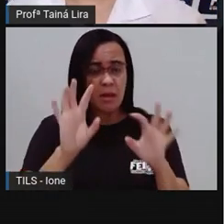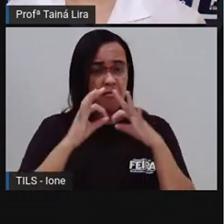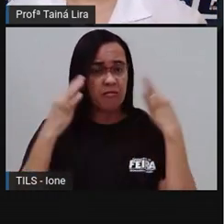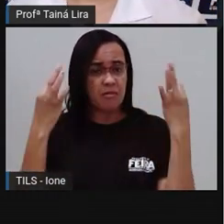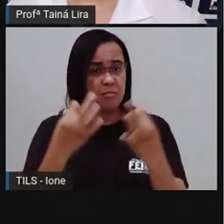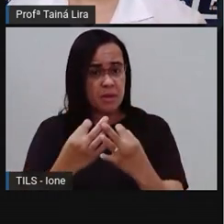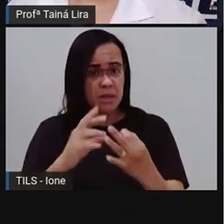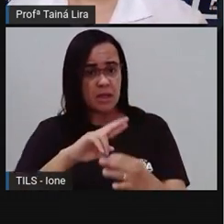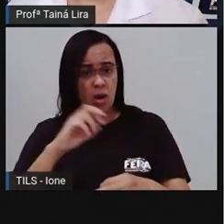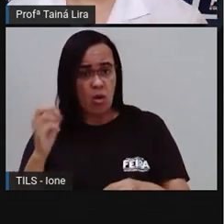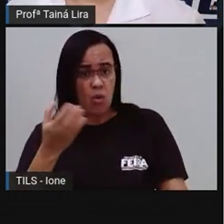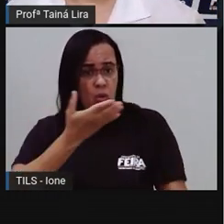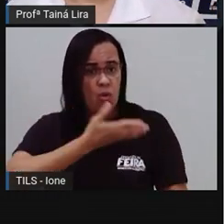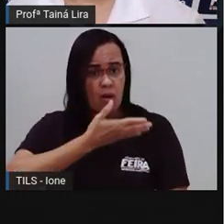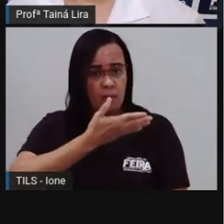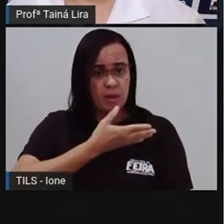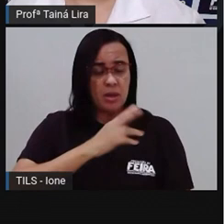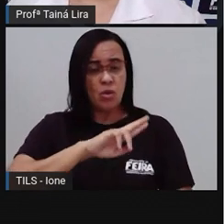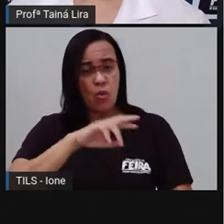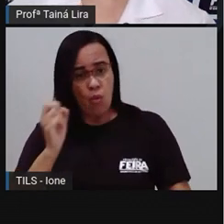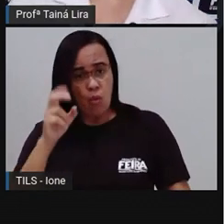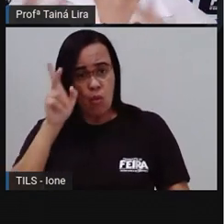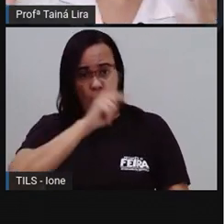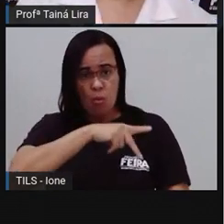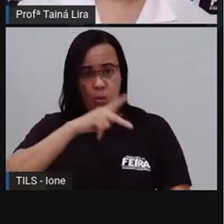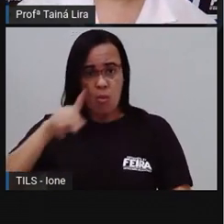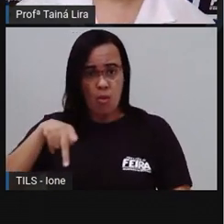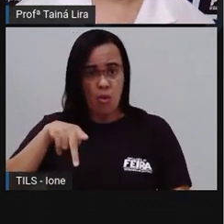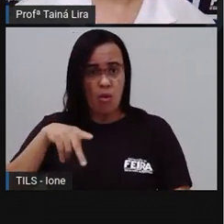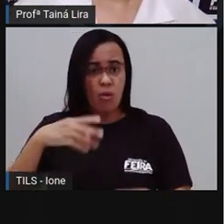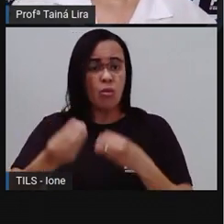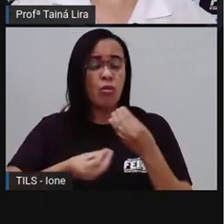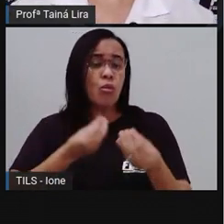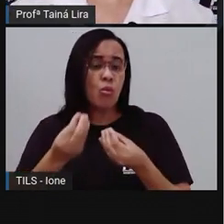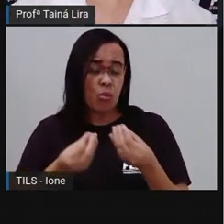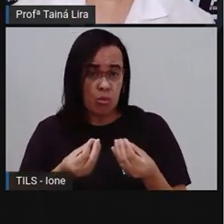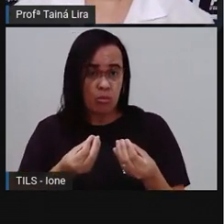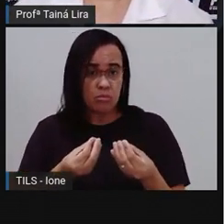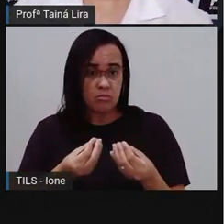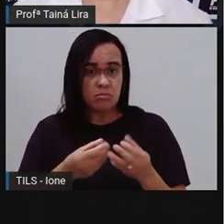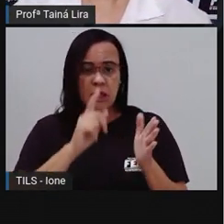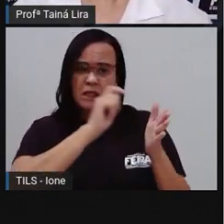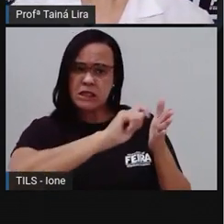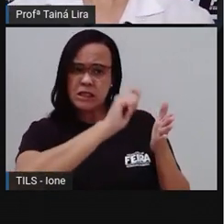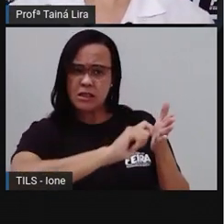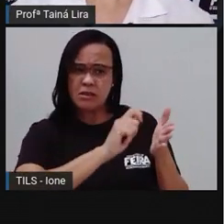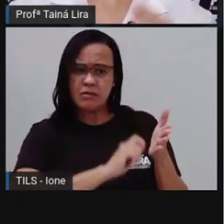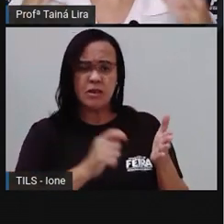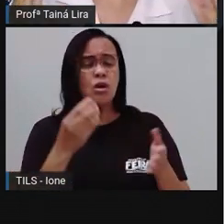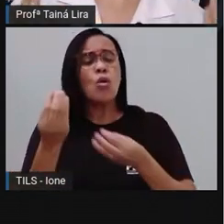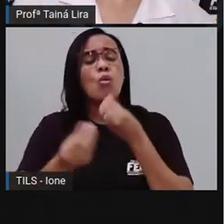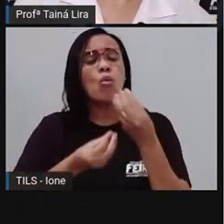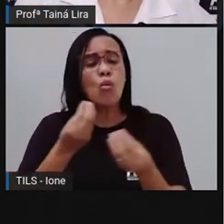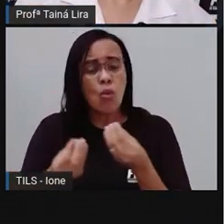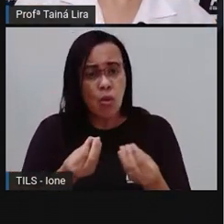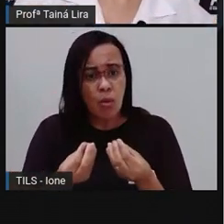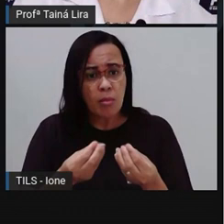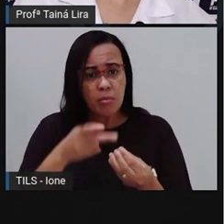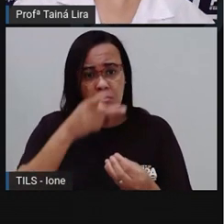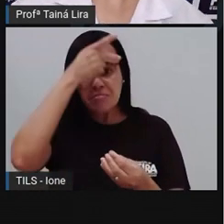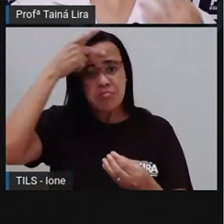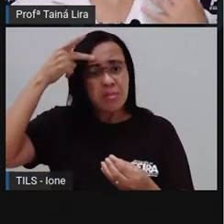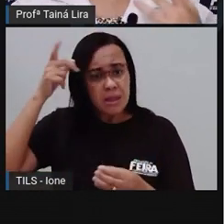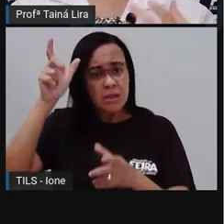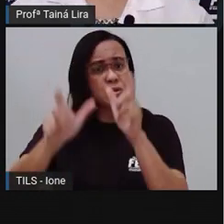eu vou escrever? Para quem eu vou escrever? Então, como é que você vai escrever essa receita, né? Para quem você vai escrever?